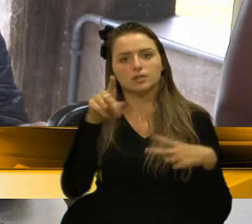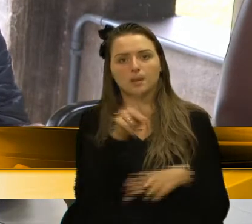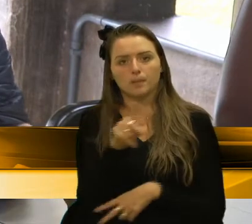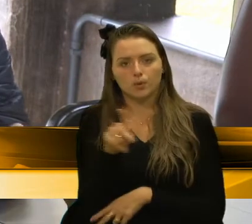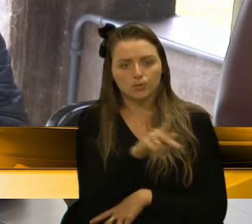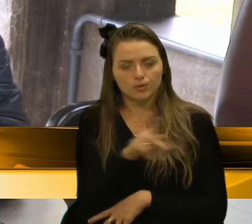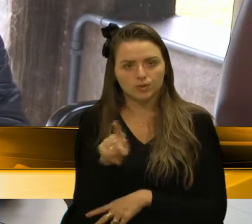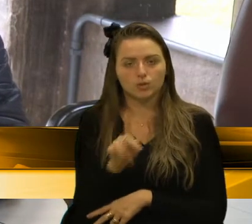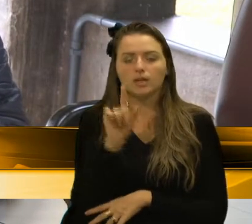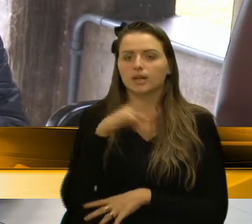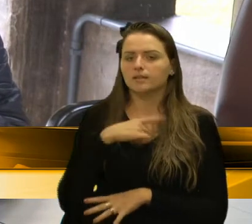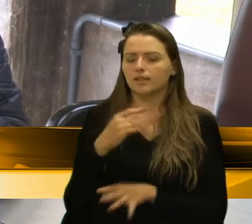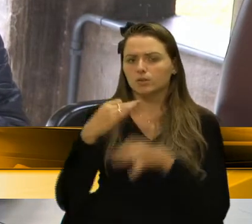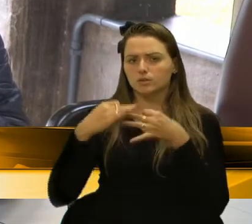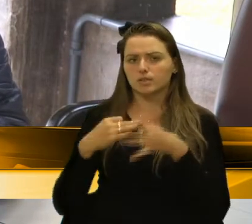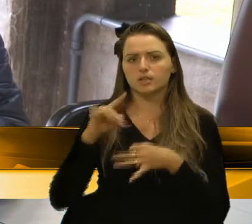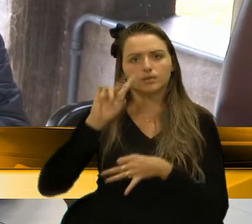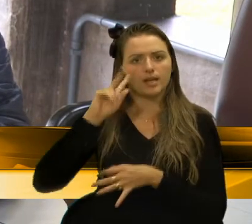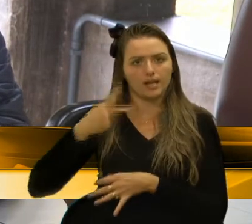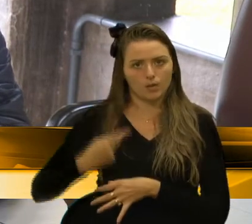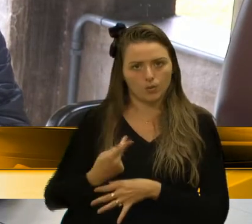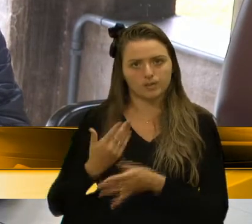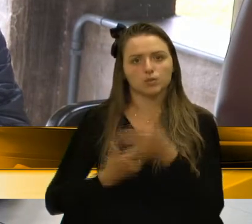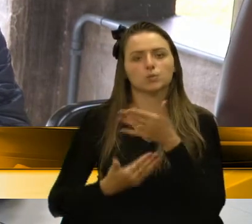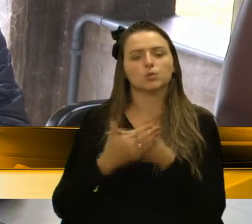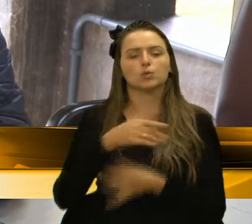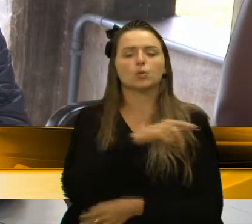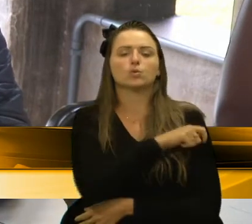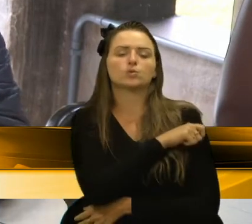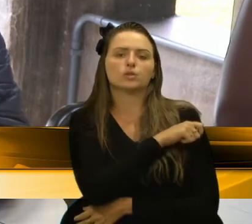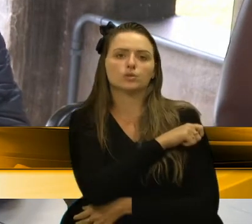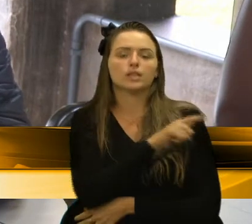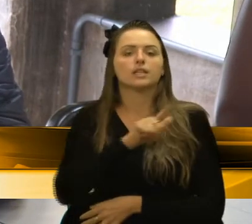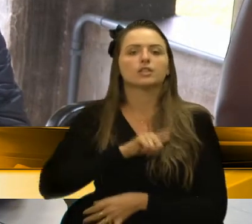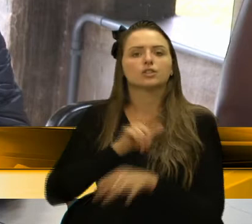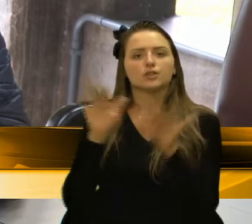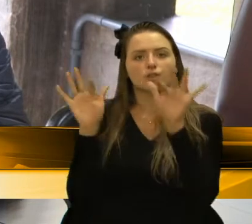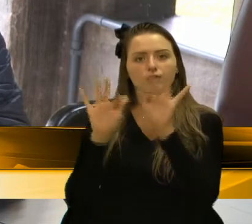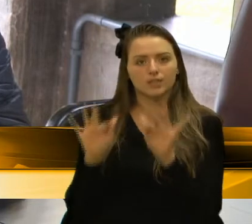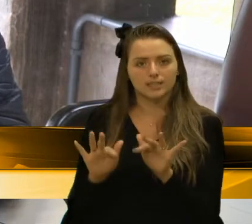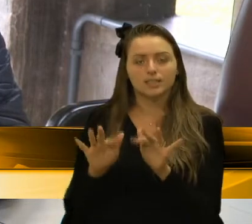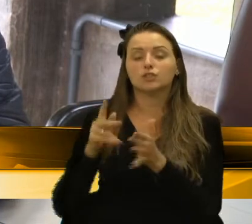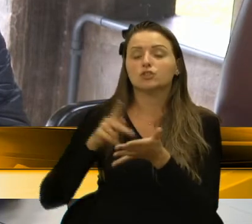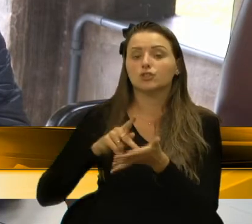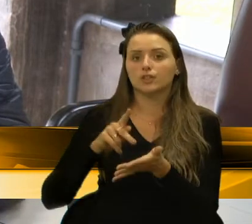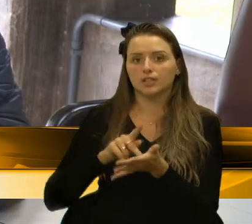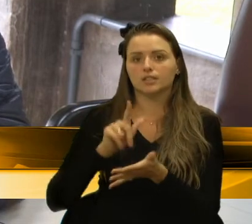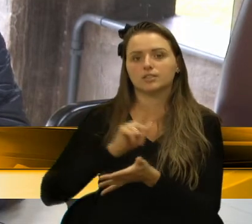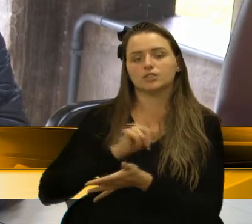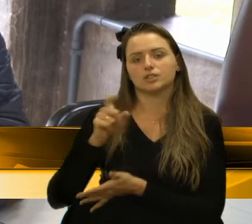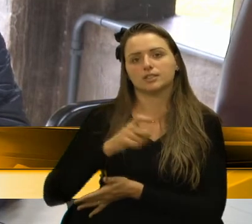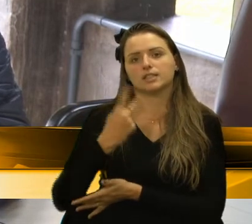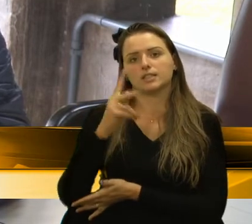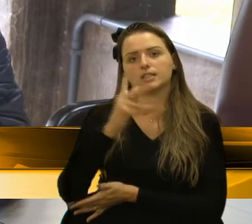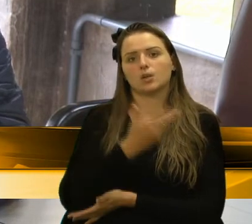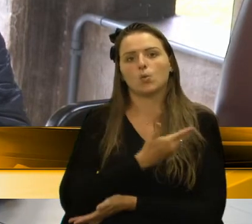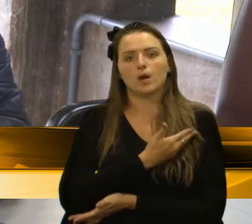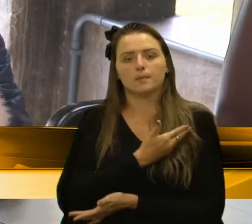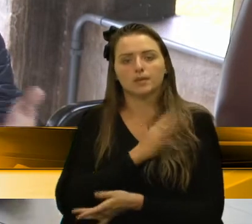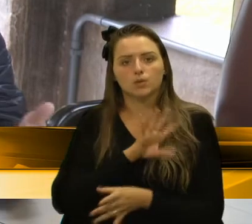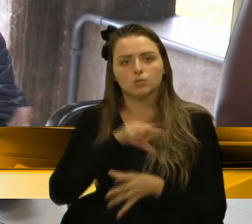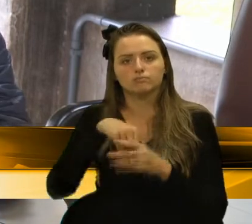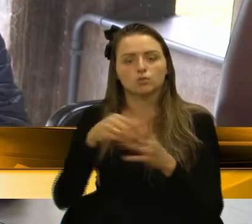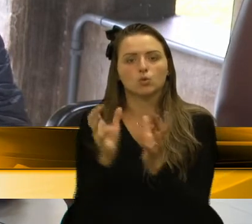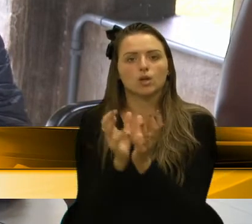certeza que é muito reconhecido por isso também. E tive a alegria, sinceramente, de ter sido seu colega aqui dentro. Nós temos